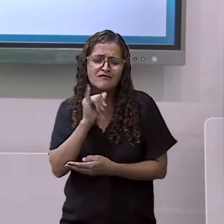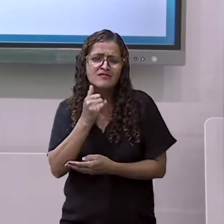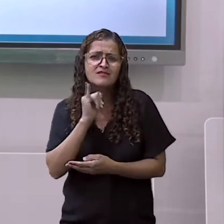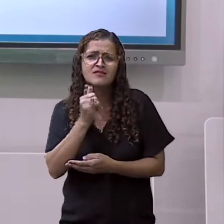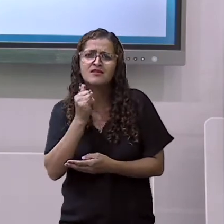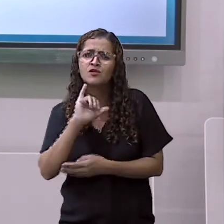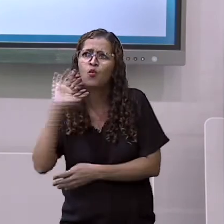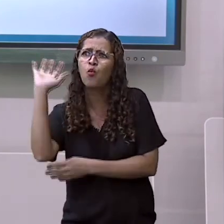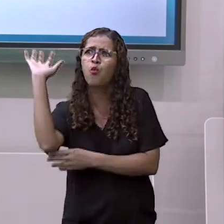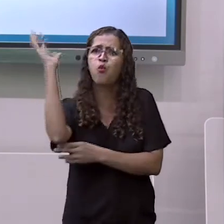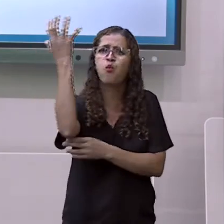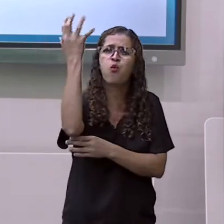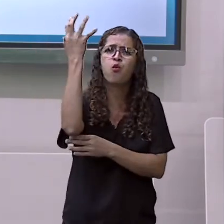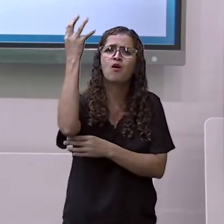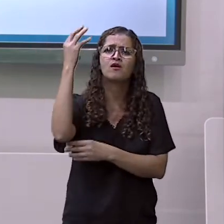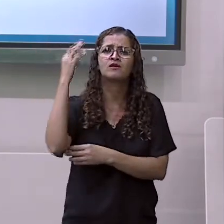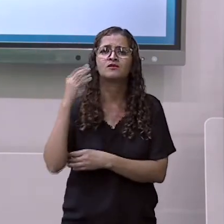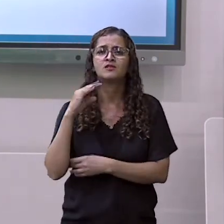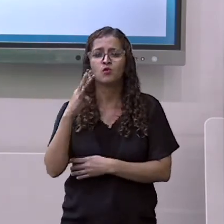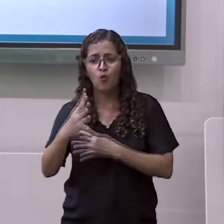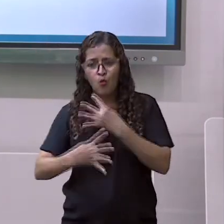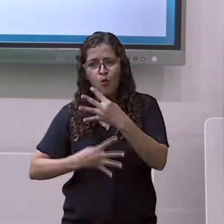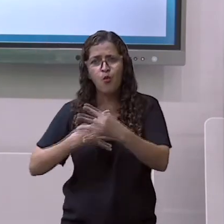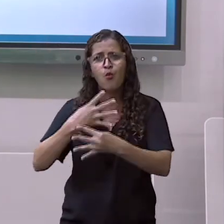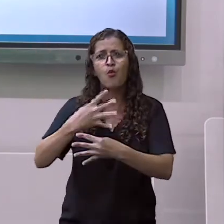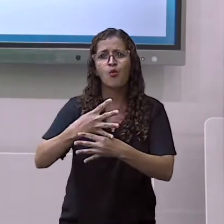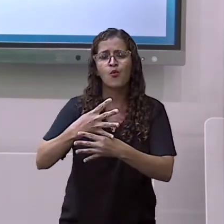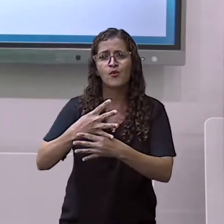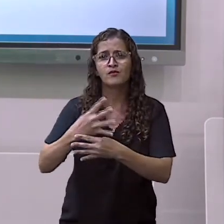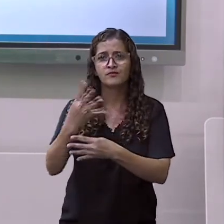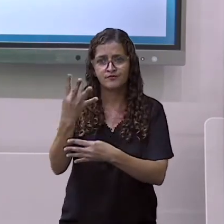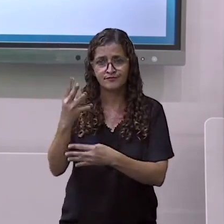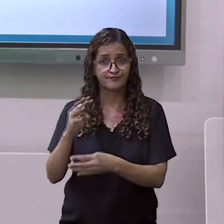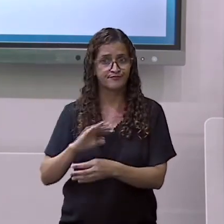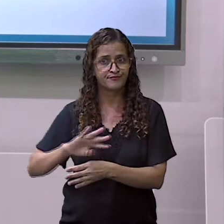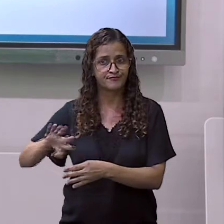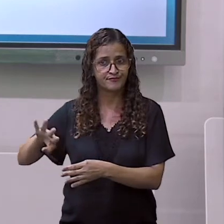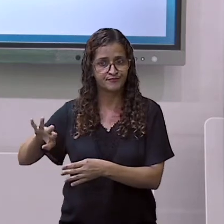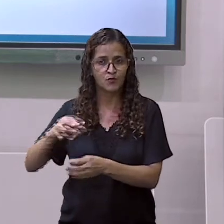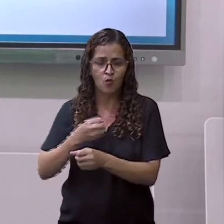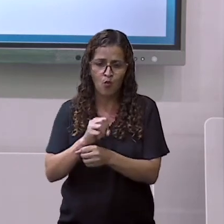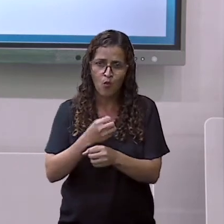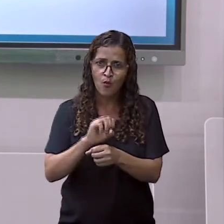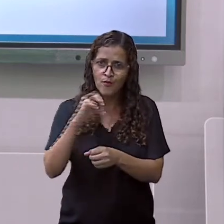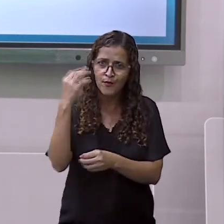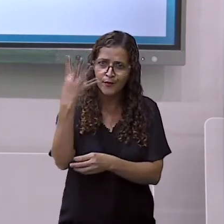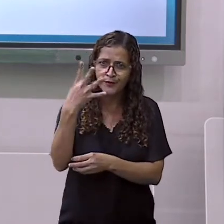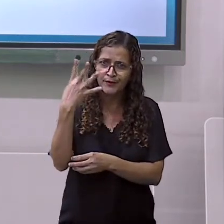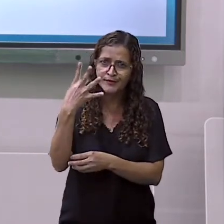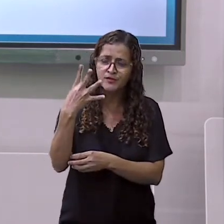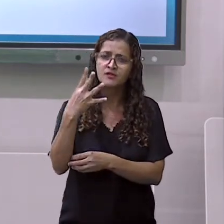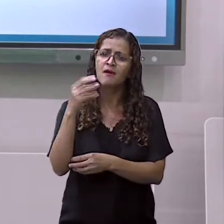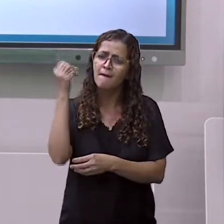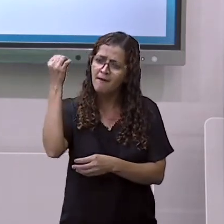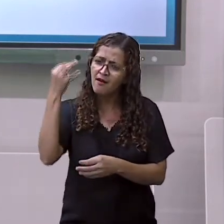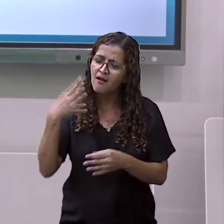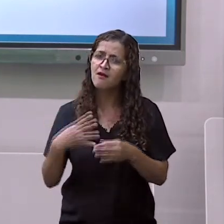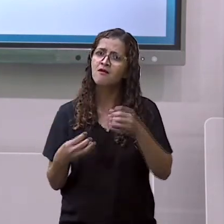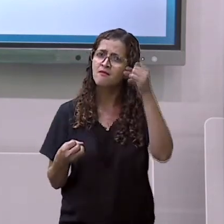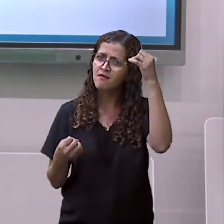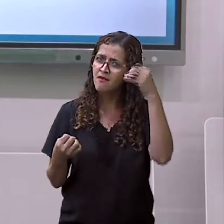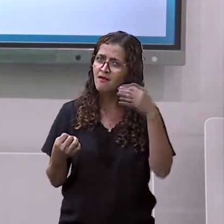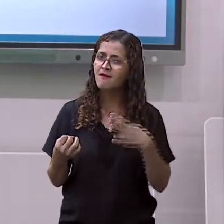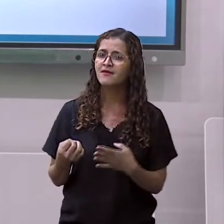outono e o inverno, sobre o que acontece em cada estação. Só que aqui tem uma